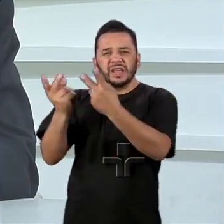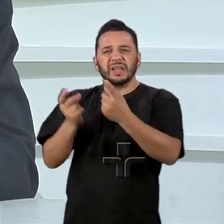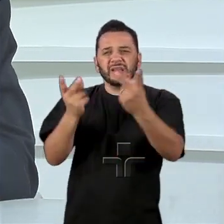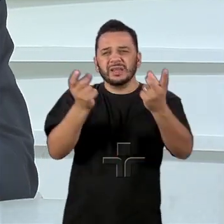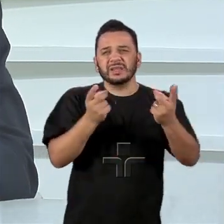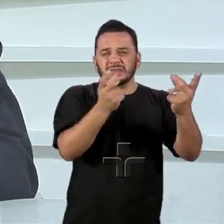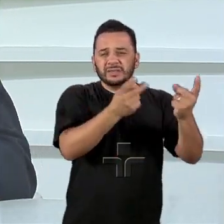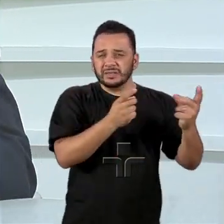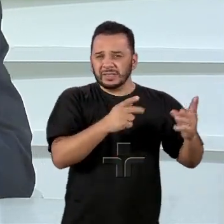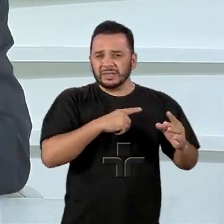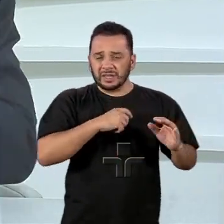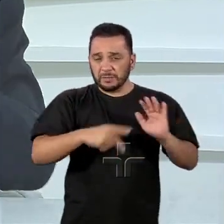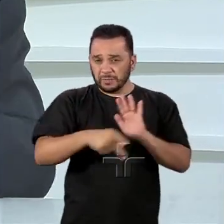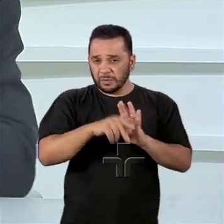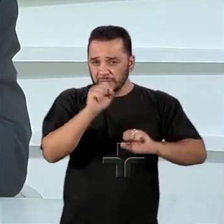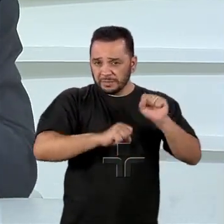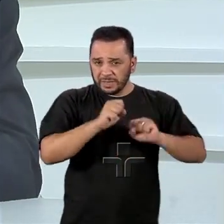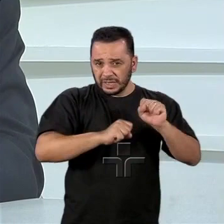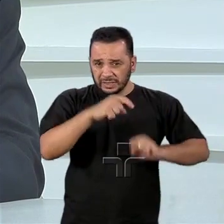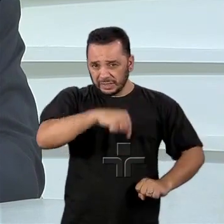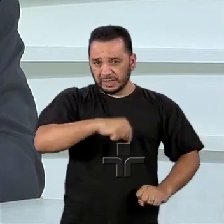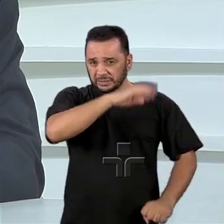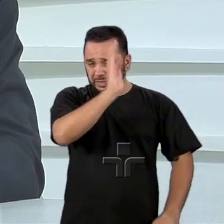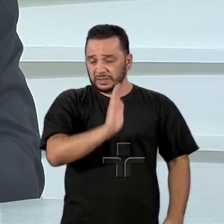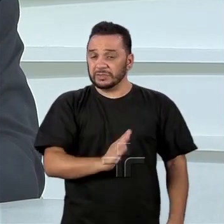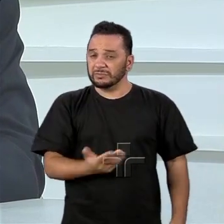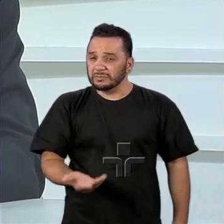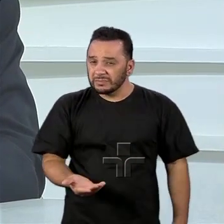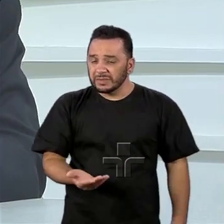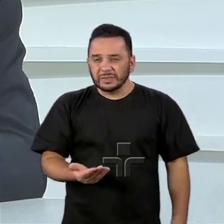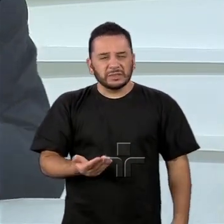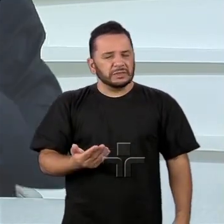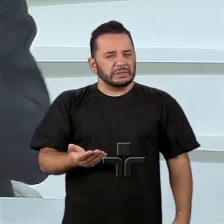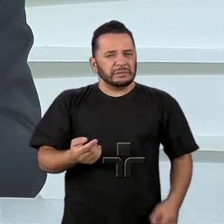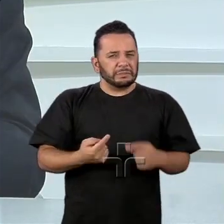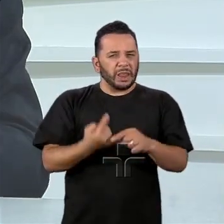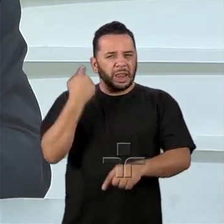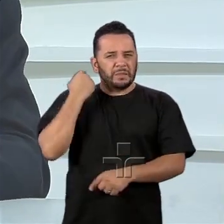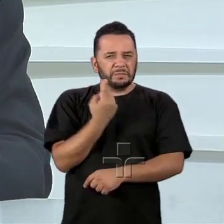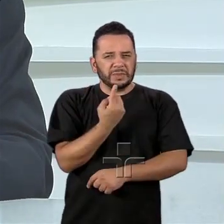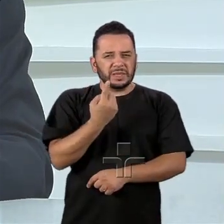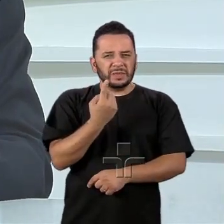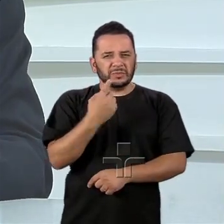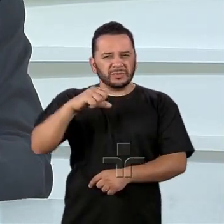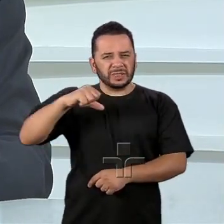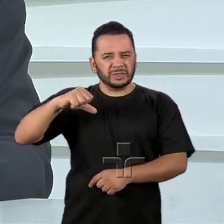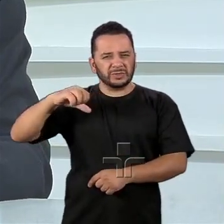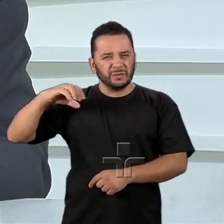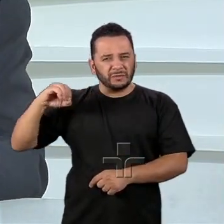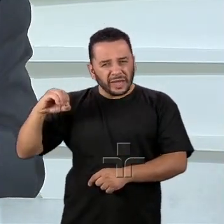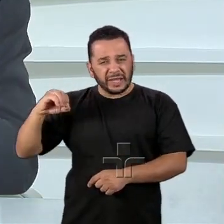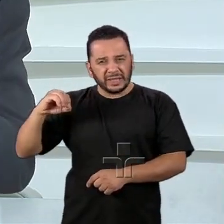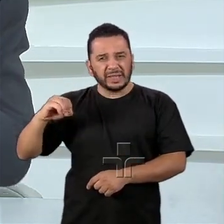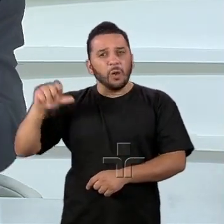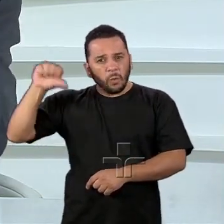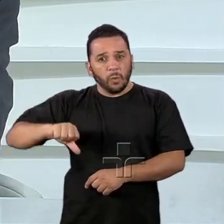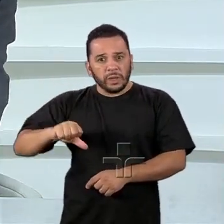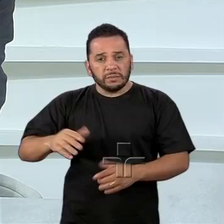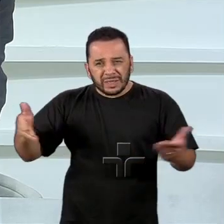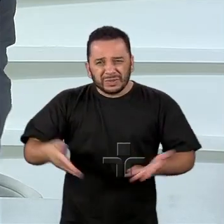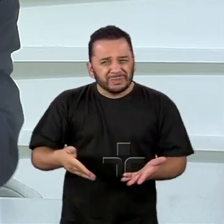indicar um período. Nem da década de 90, o Brasil passou por isso. E isso muda a inserção no Brasil, evidentemente. Porque